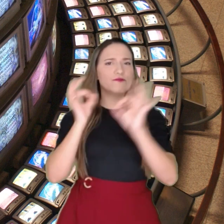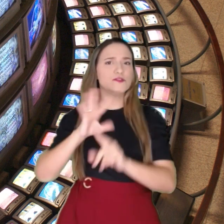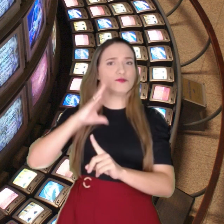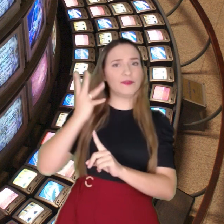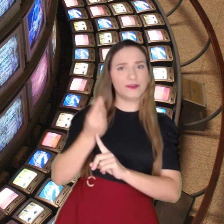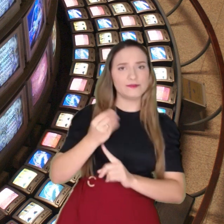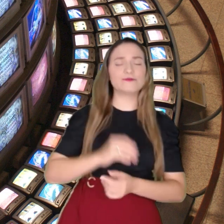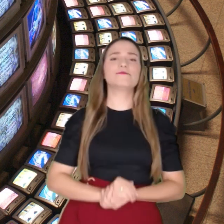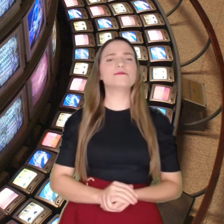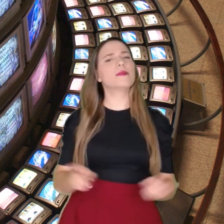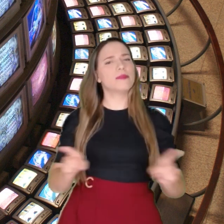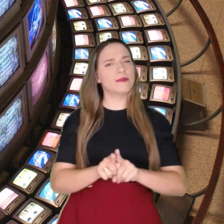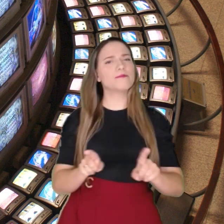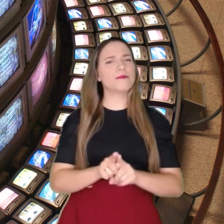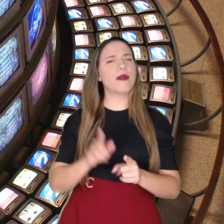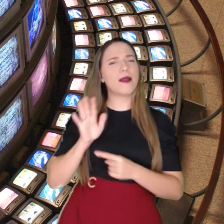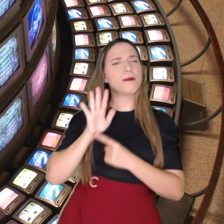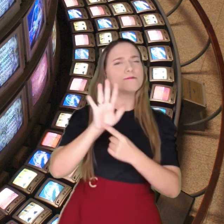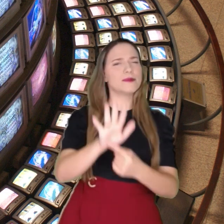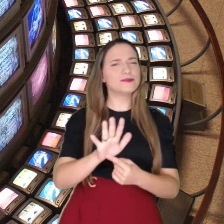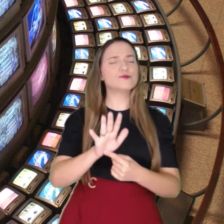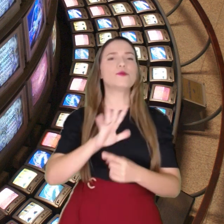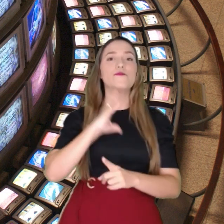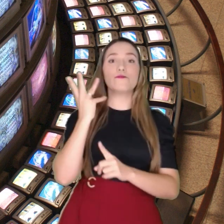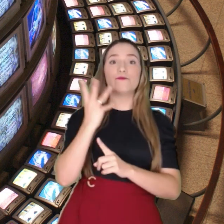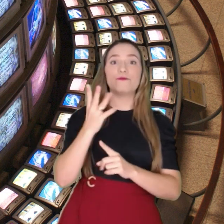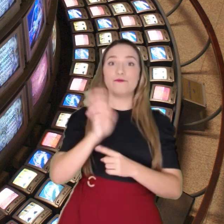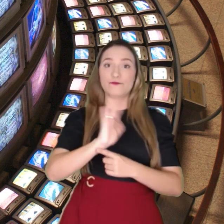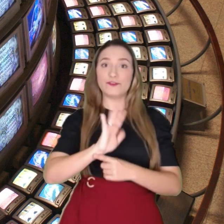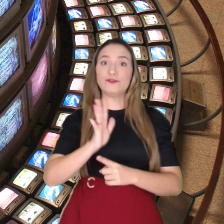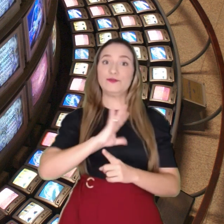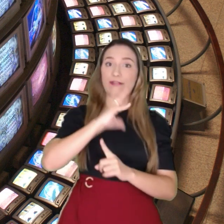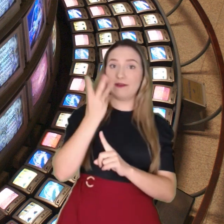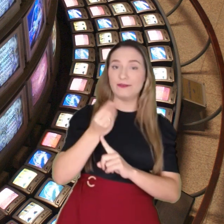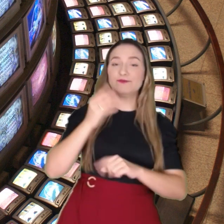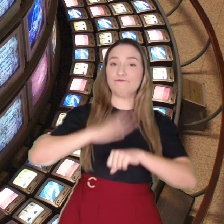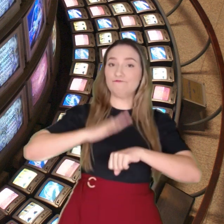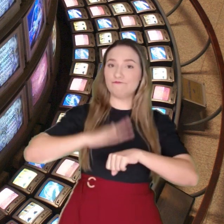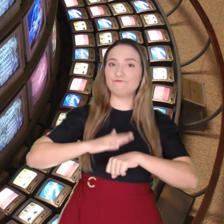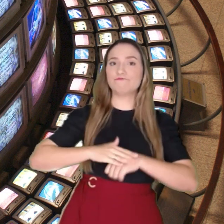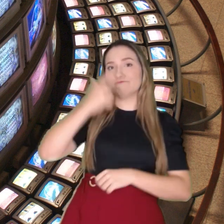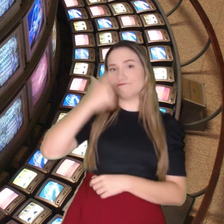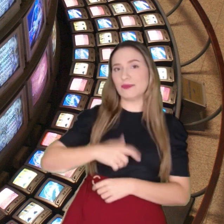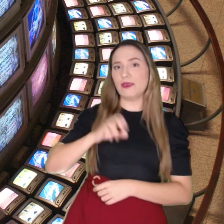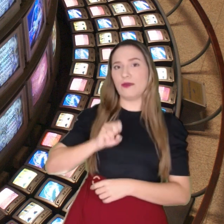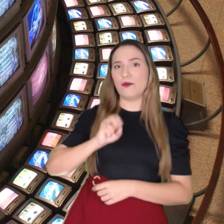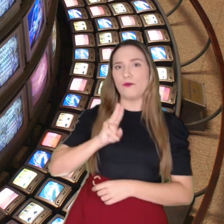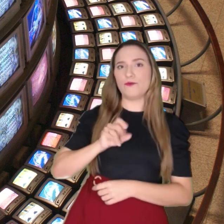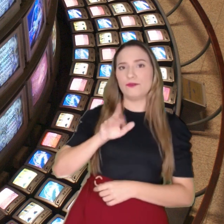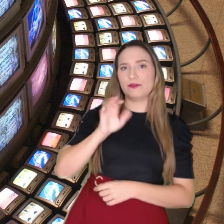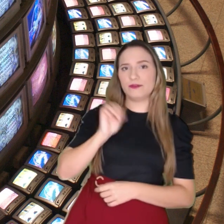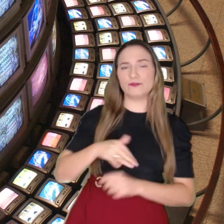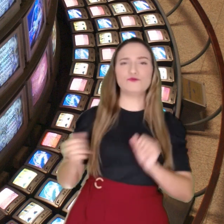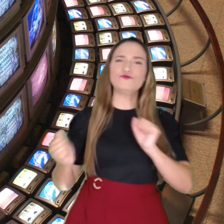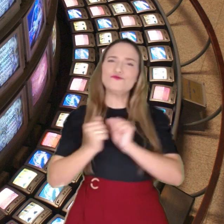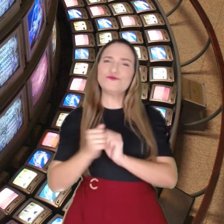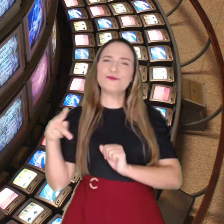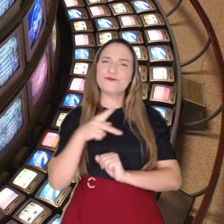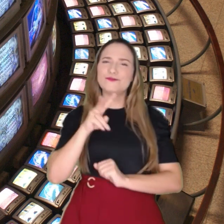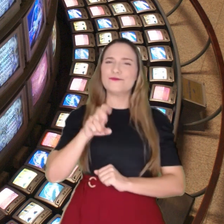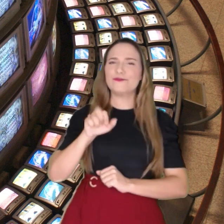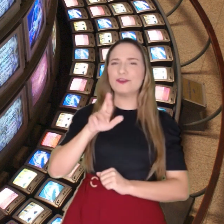e apresentamos uma videoarte autoral, criadas por mim, professora Eurin Pablo, e pela